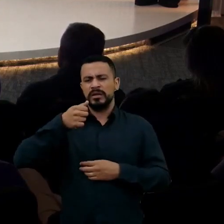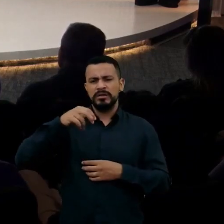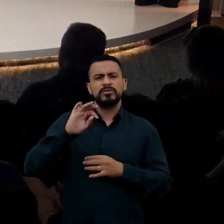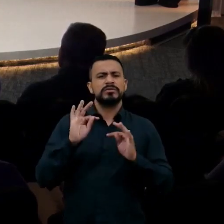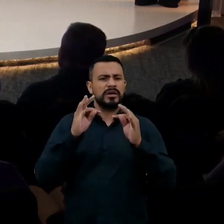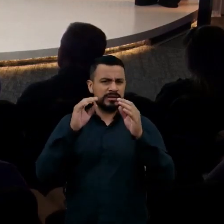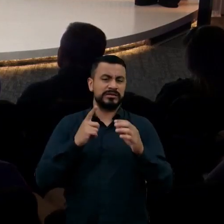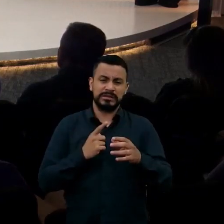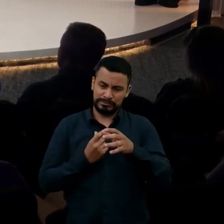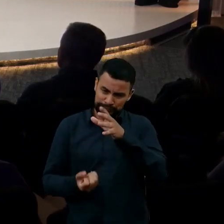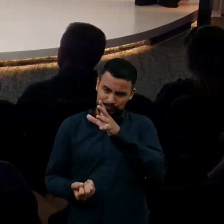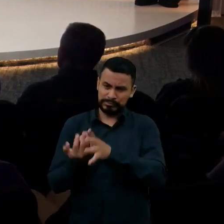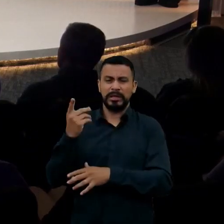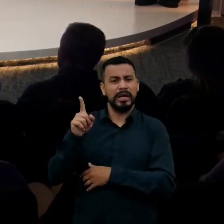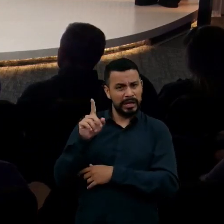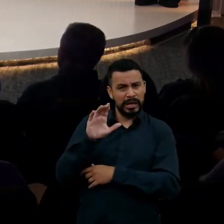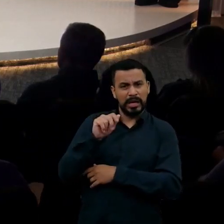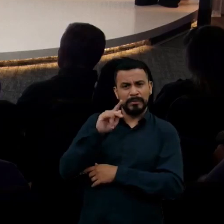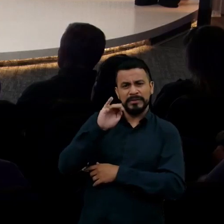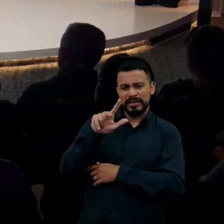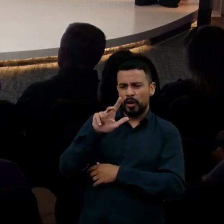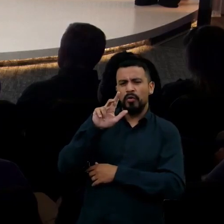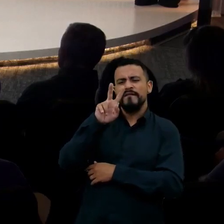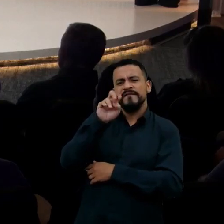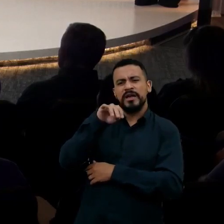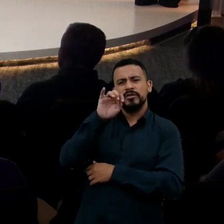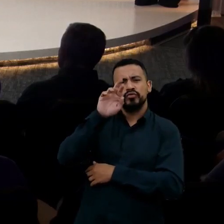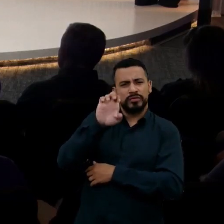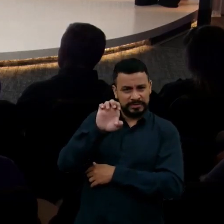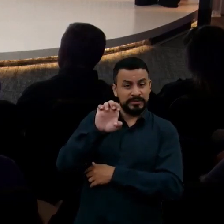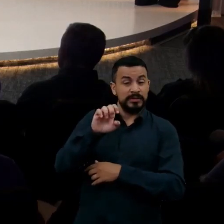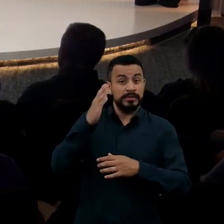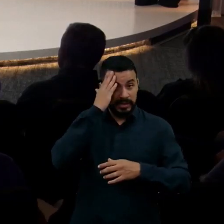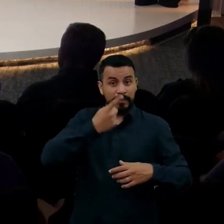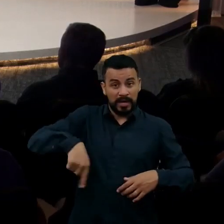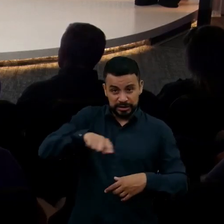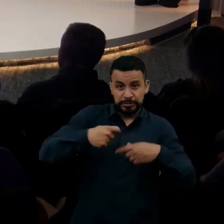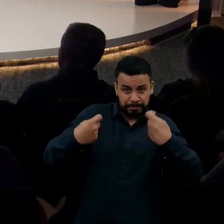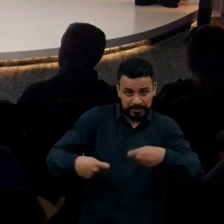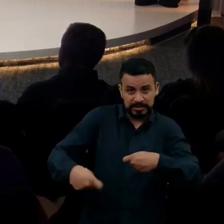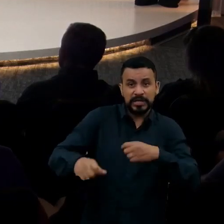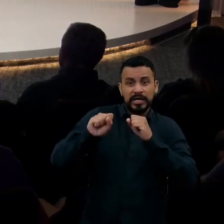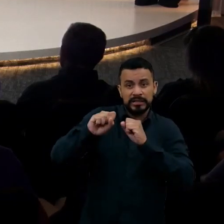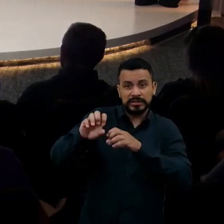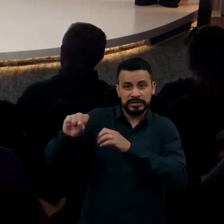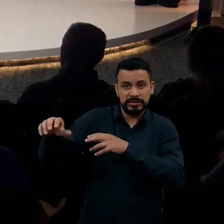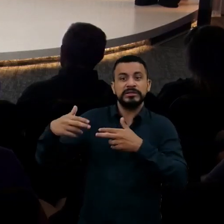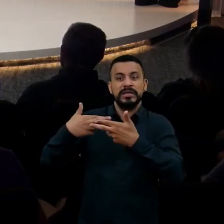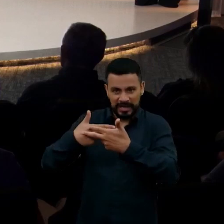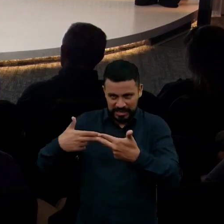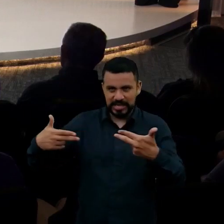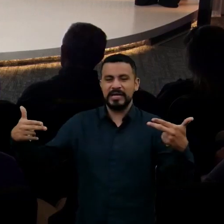capital venture. Então, nós temos que ensinar coisas na escola intermediária e temos vários discursos com relação a isso